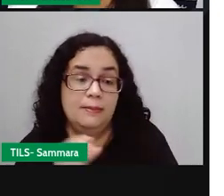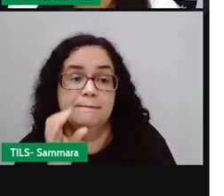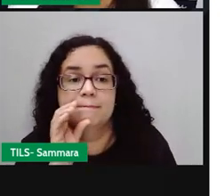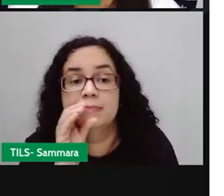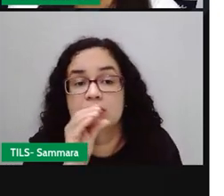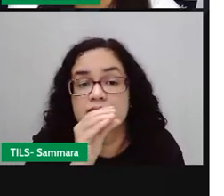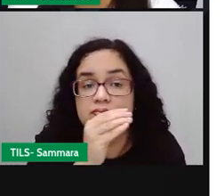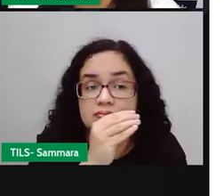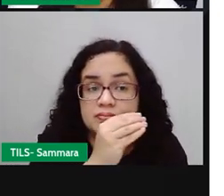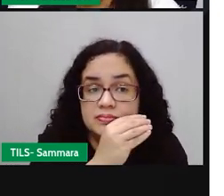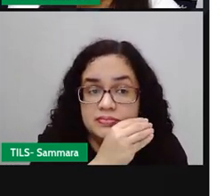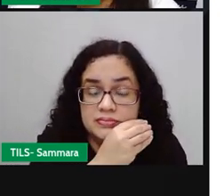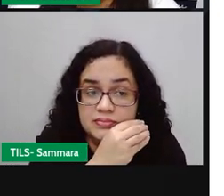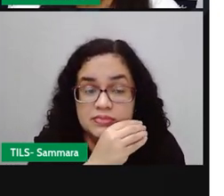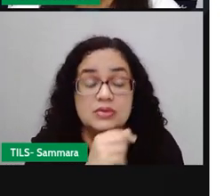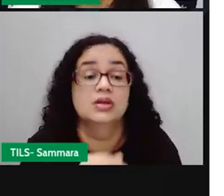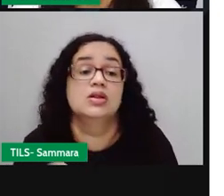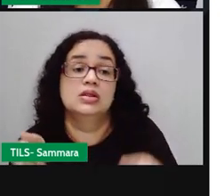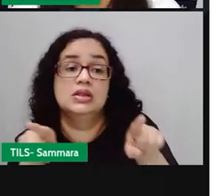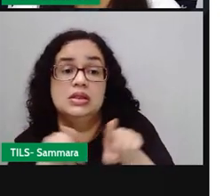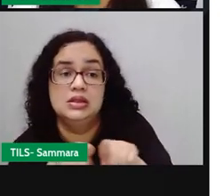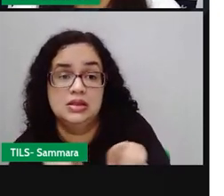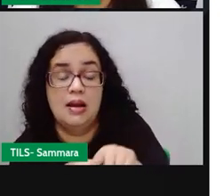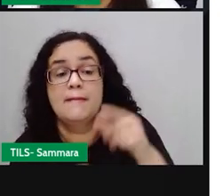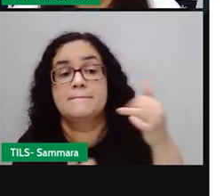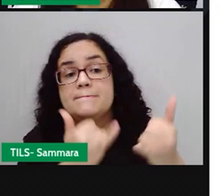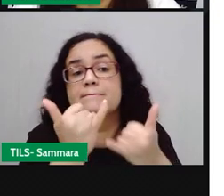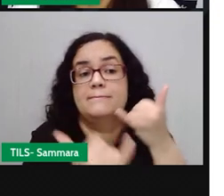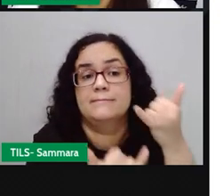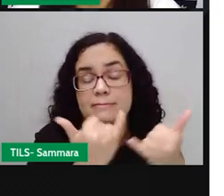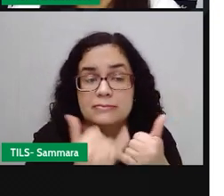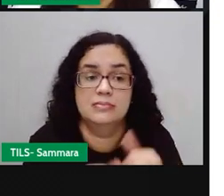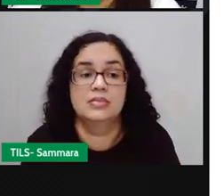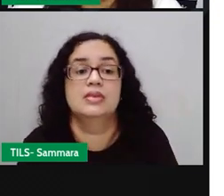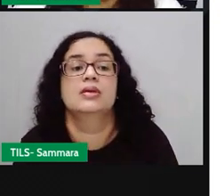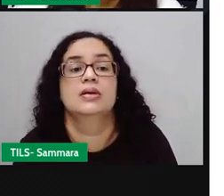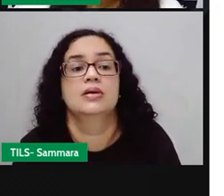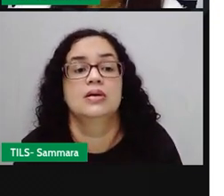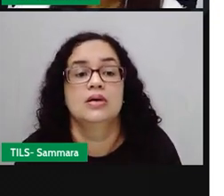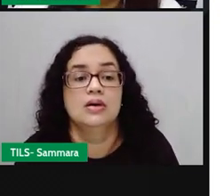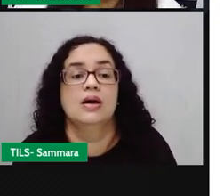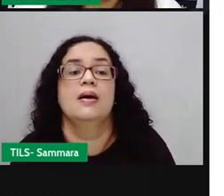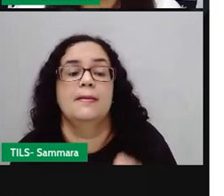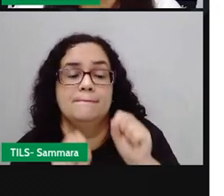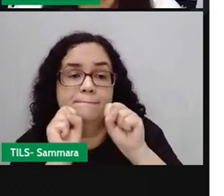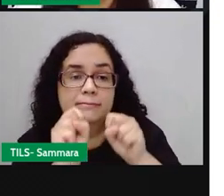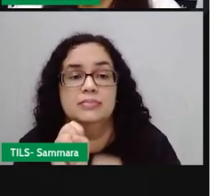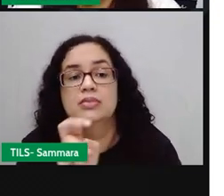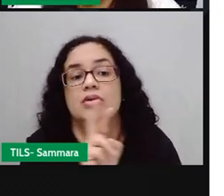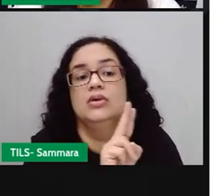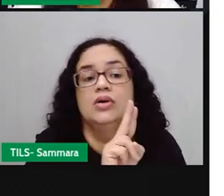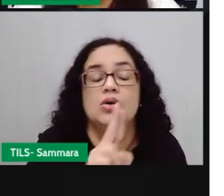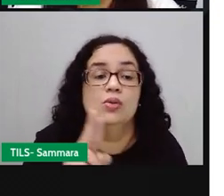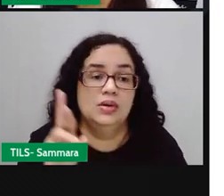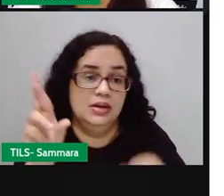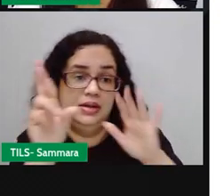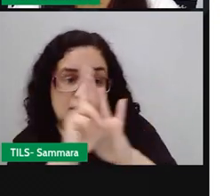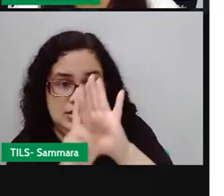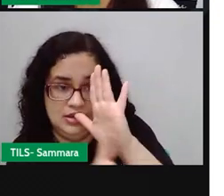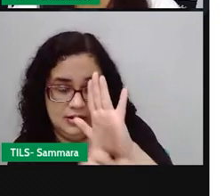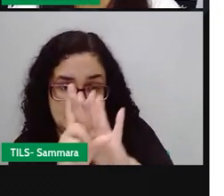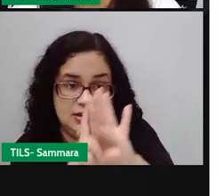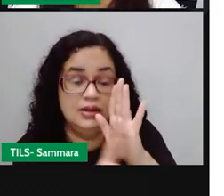E existem aí outras formas também, né? De brincar, que pode gerar um outro nome, ou pode gerar alguma regra também